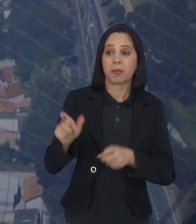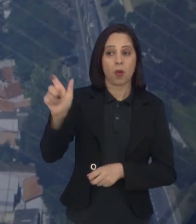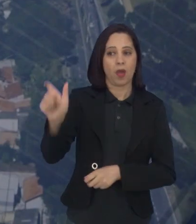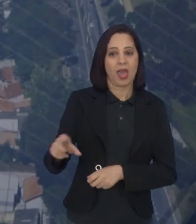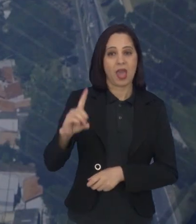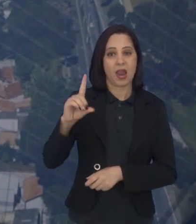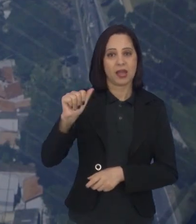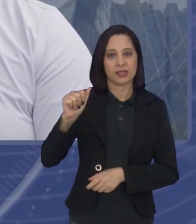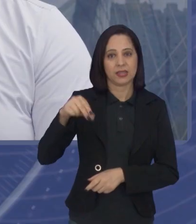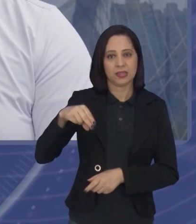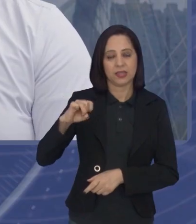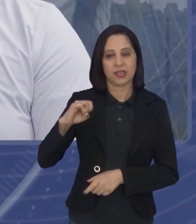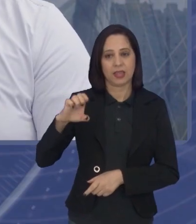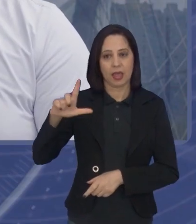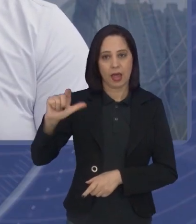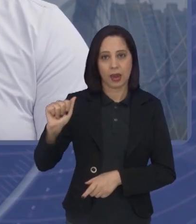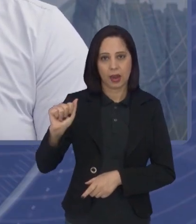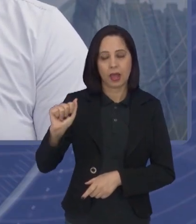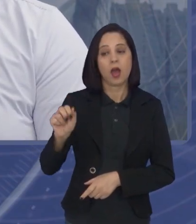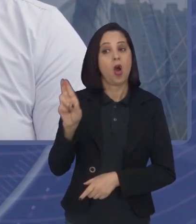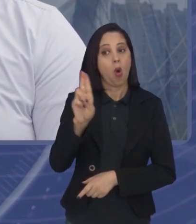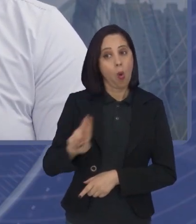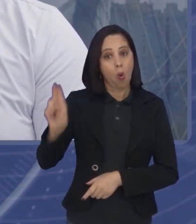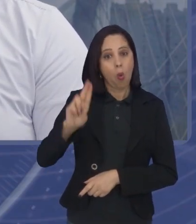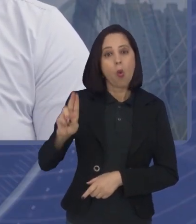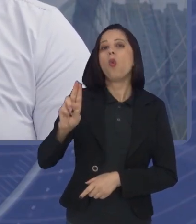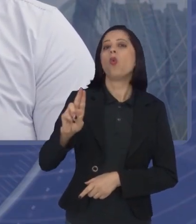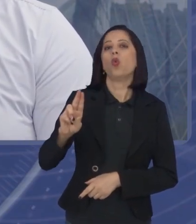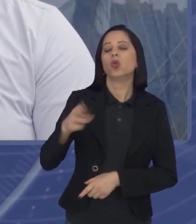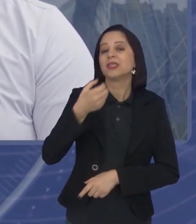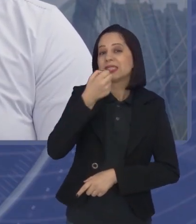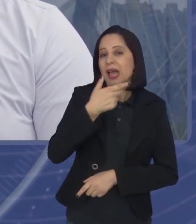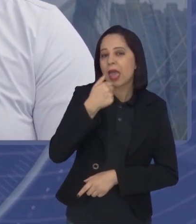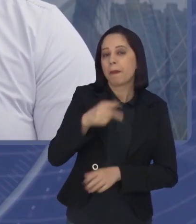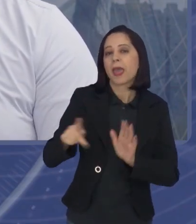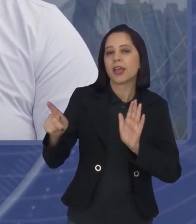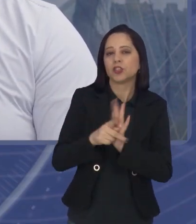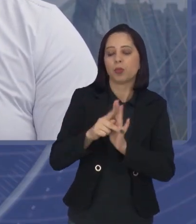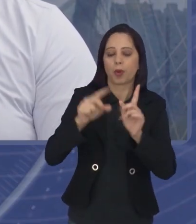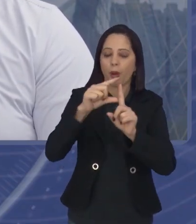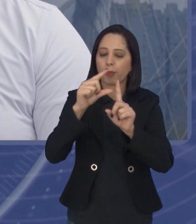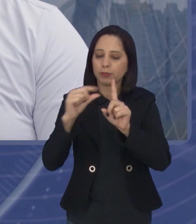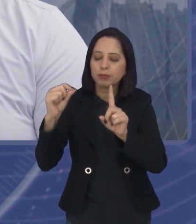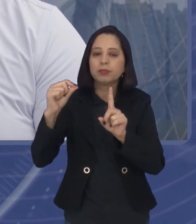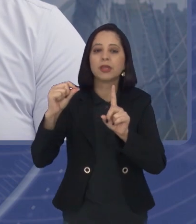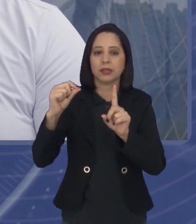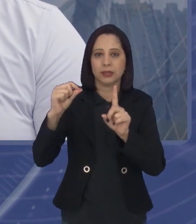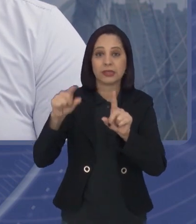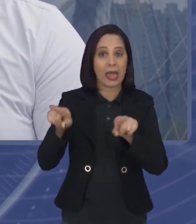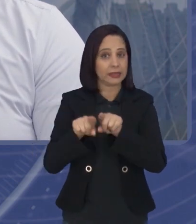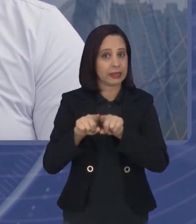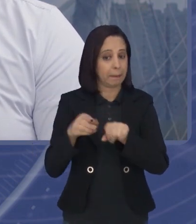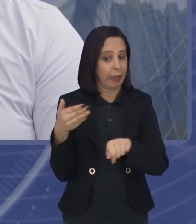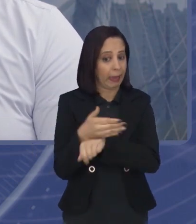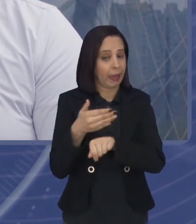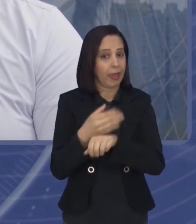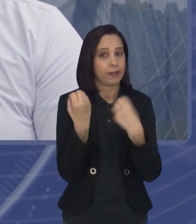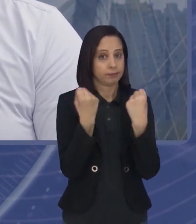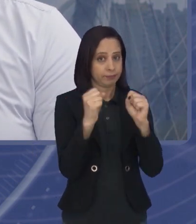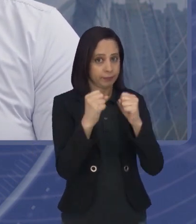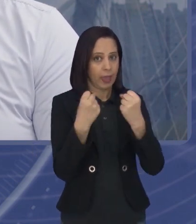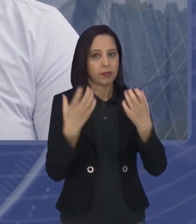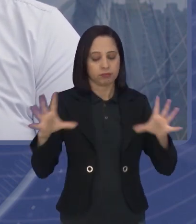faz uso desse derivado vegetal e também faz, pratica exercícios físicos, né? Um combo, não é só uma coisa